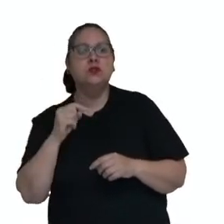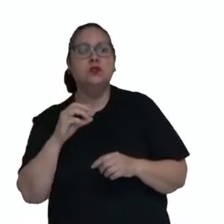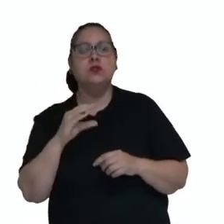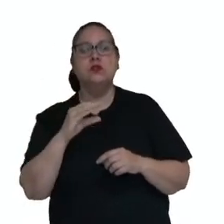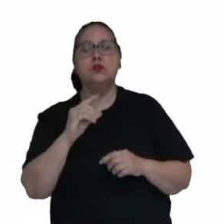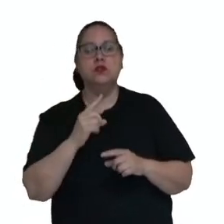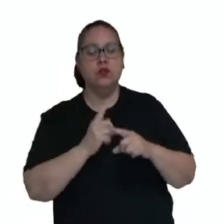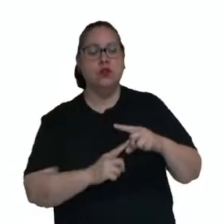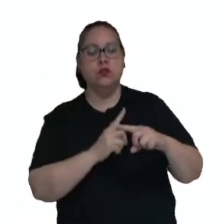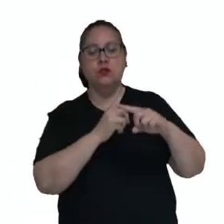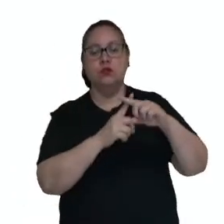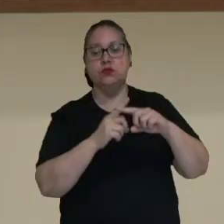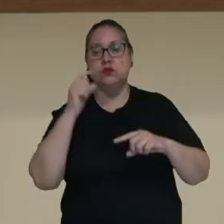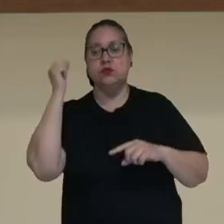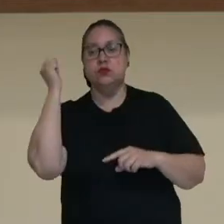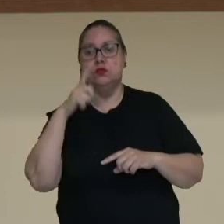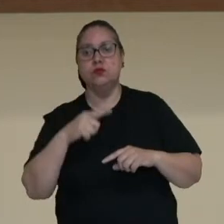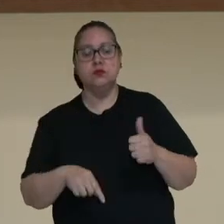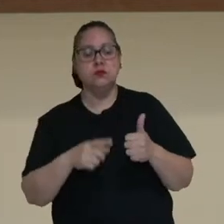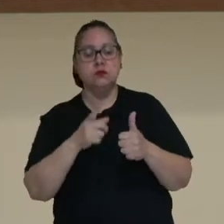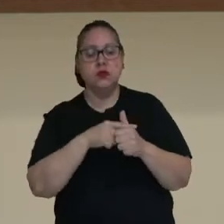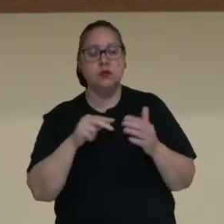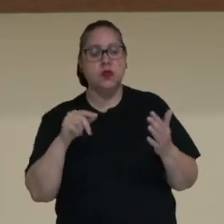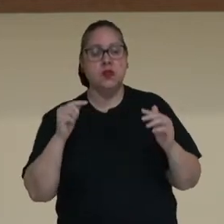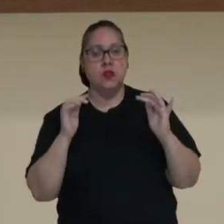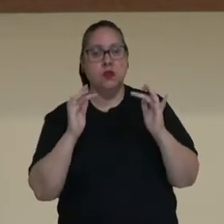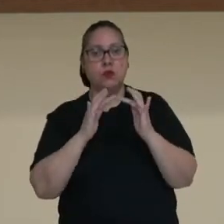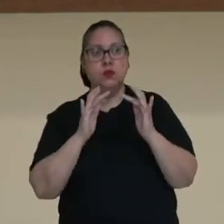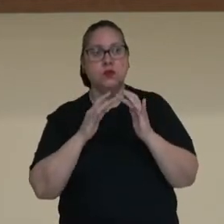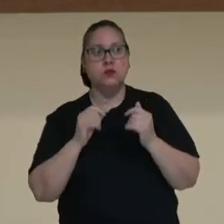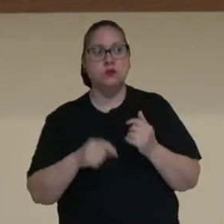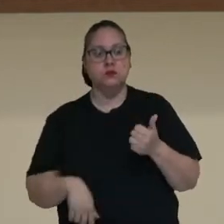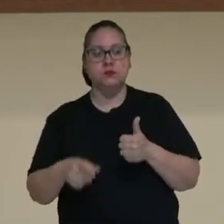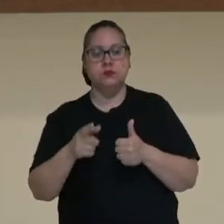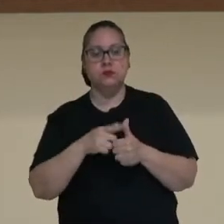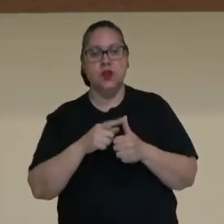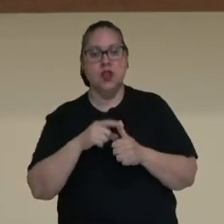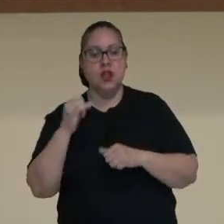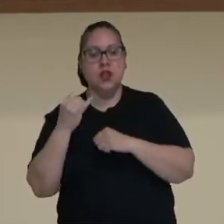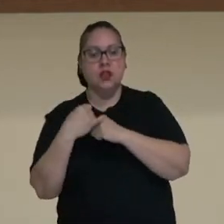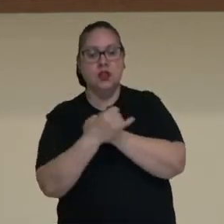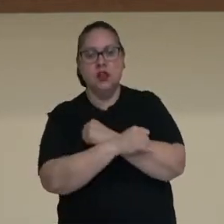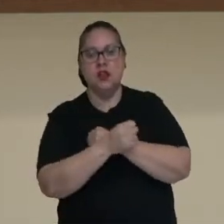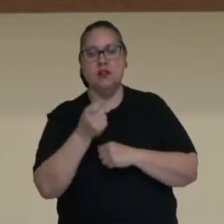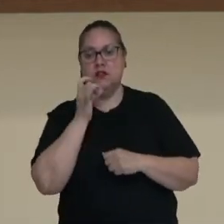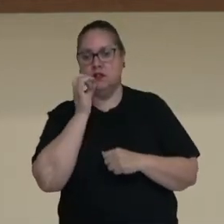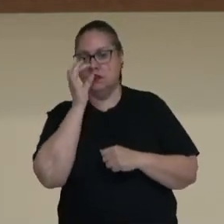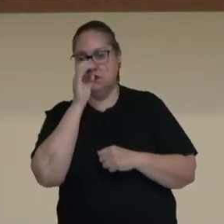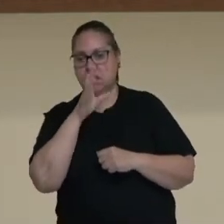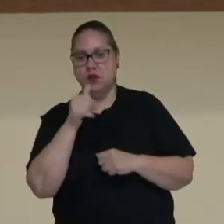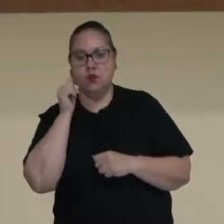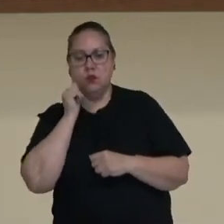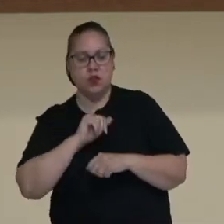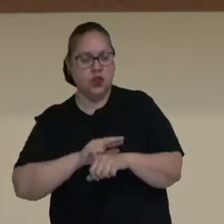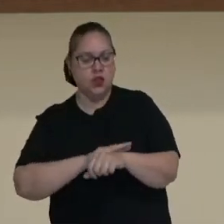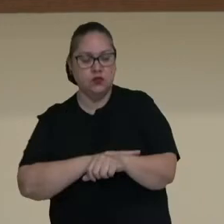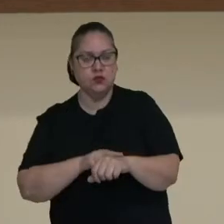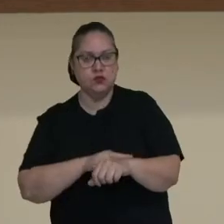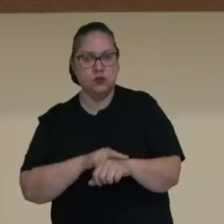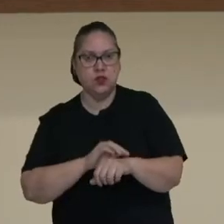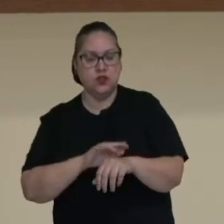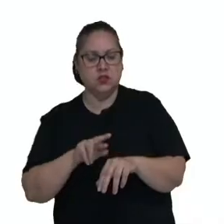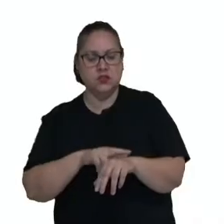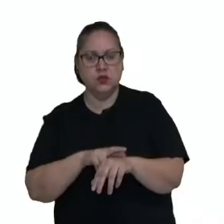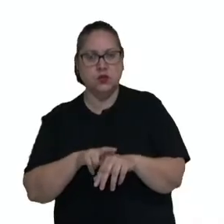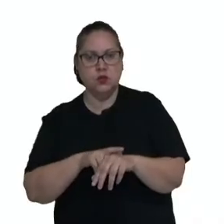formam a primeira rima. Aí eu tenho ilha verde onde havia mulheres morenas e nuas,